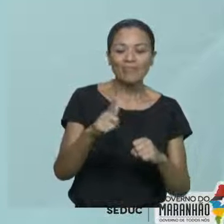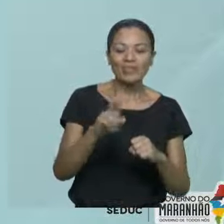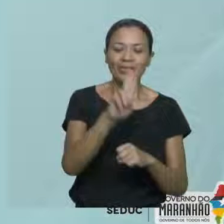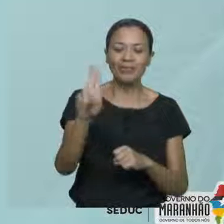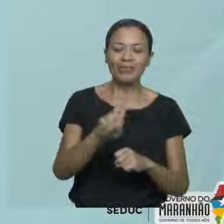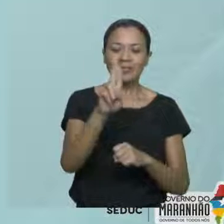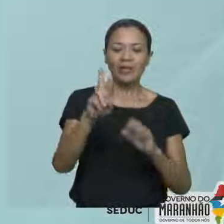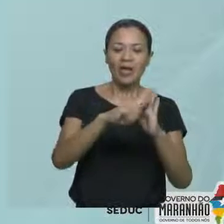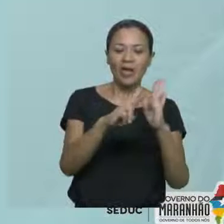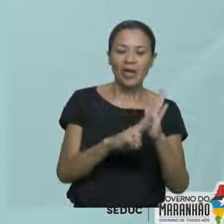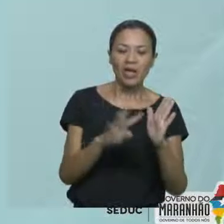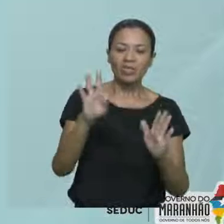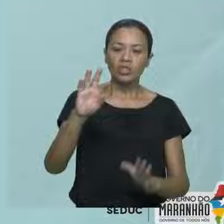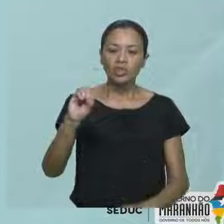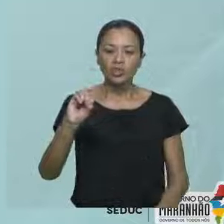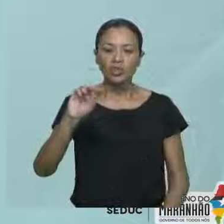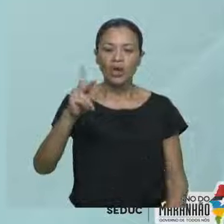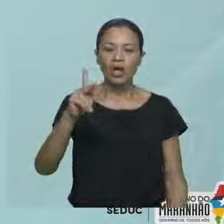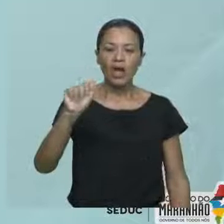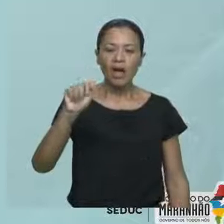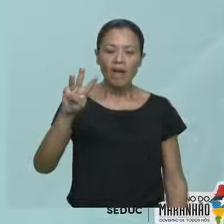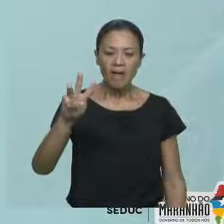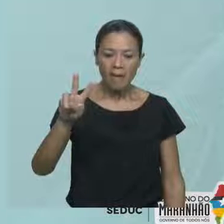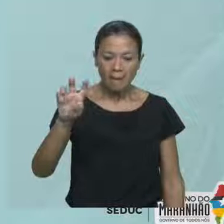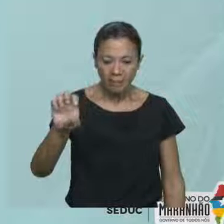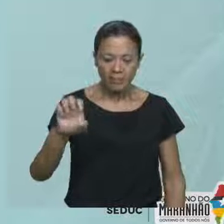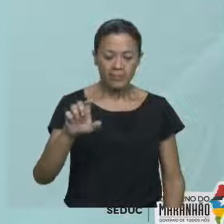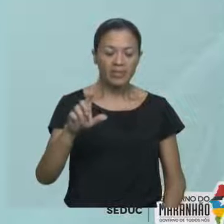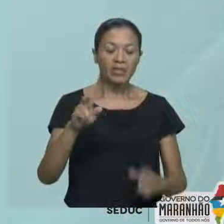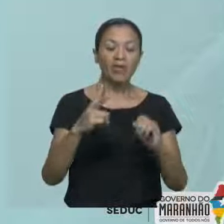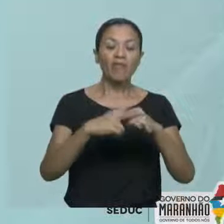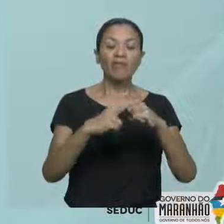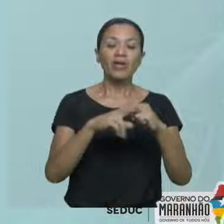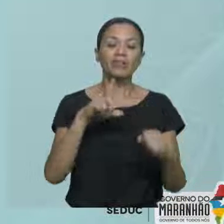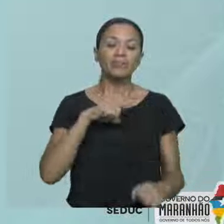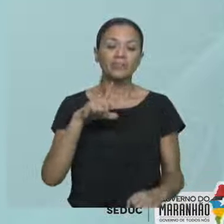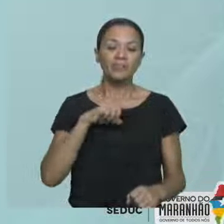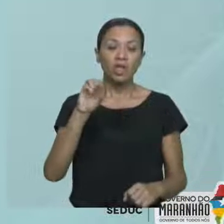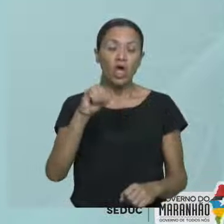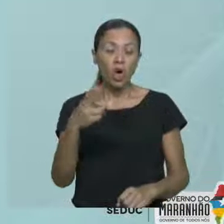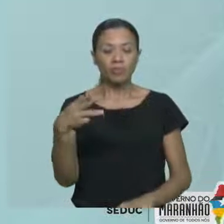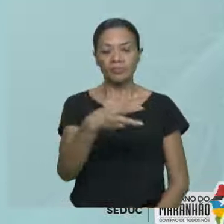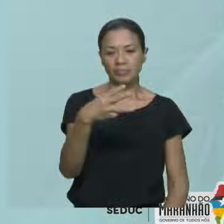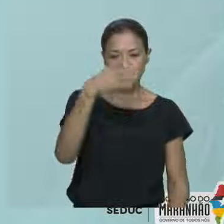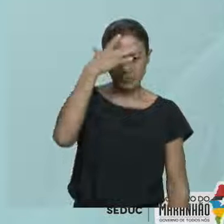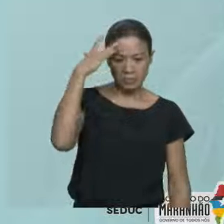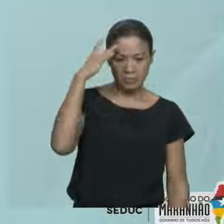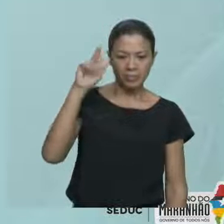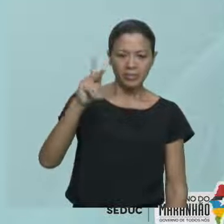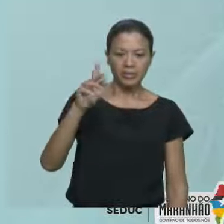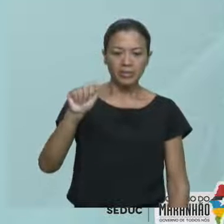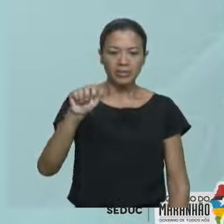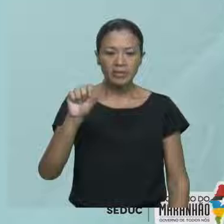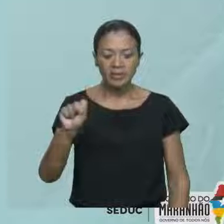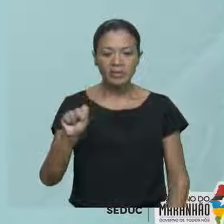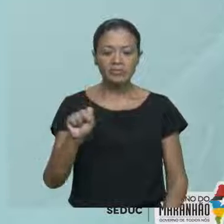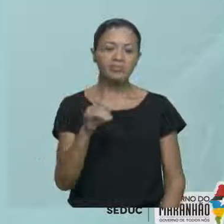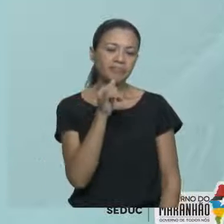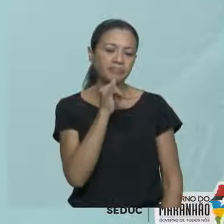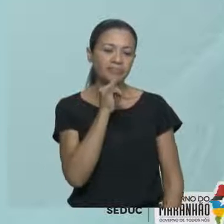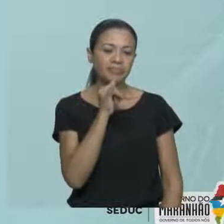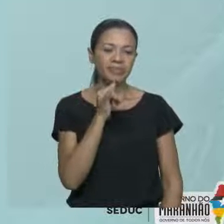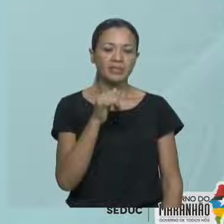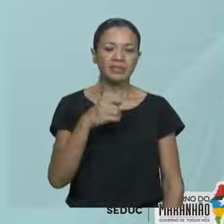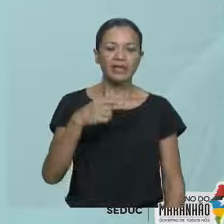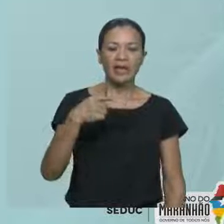regra é o verbo to have, o verbo te, tá? Então, ele vai ser have ou para a terceira pessoa ele vai ser has. Então, exemplo. I,